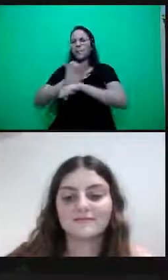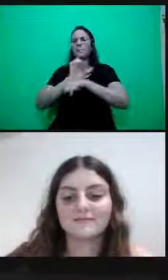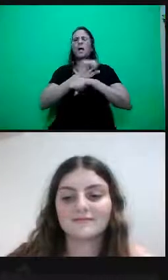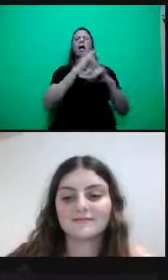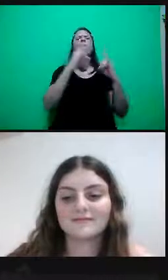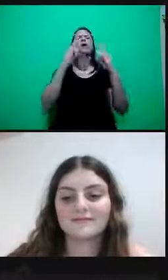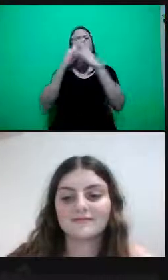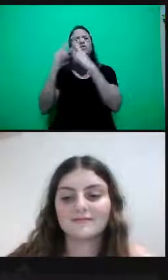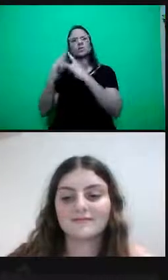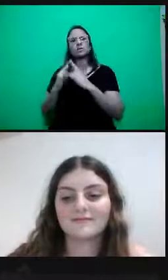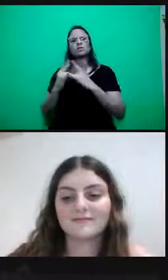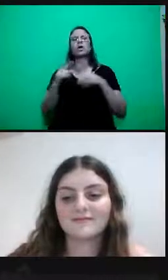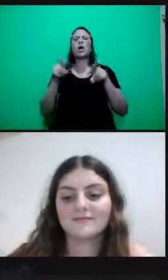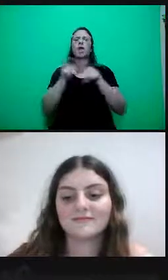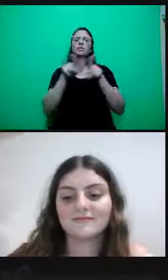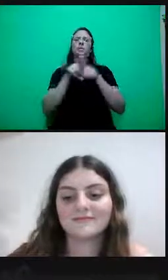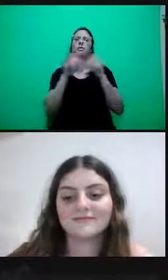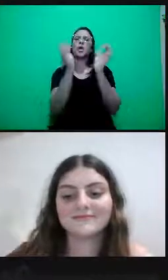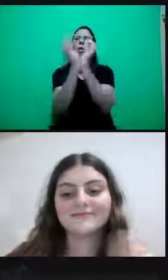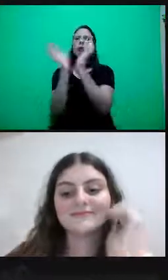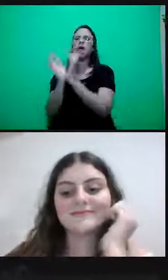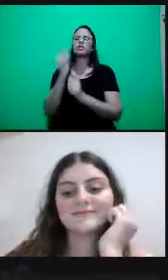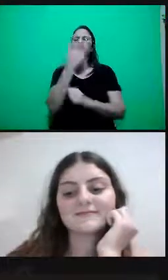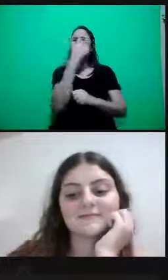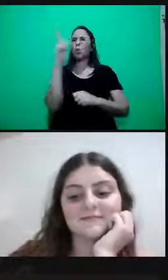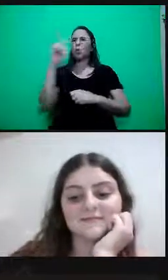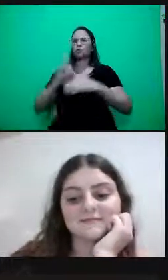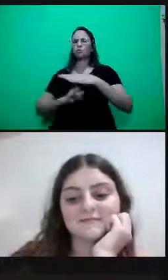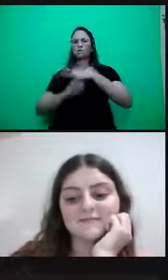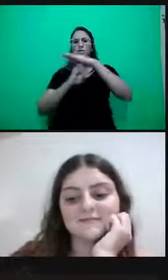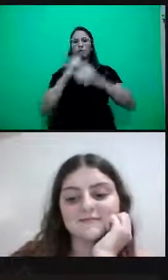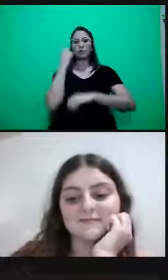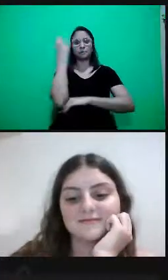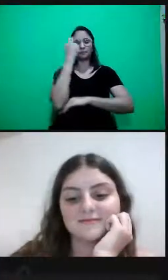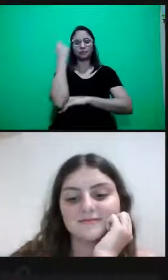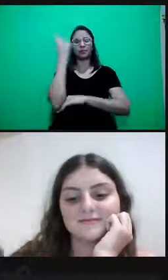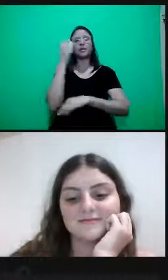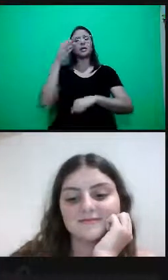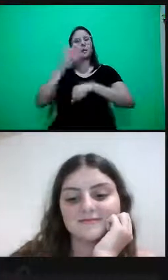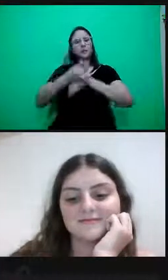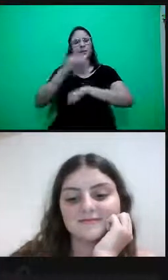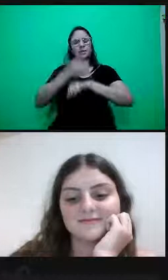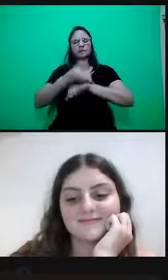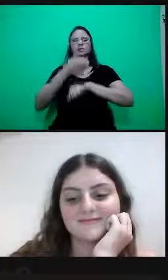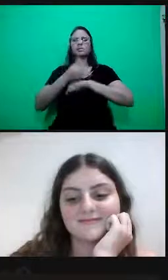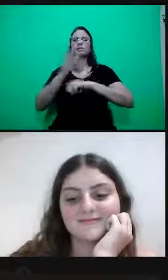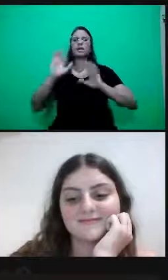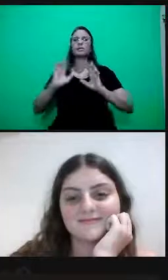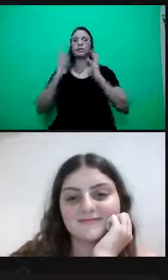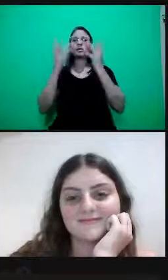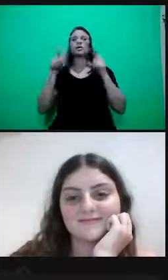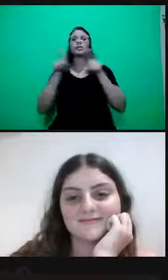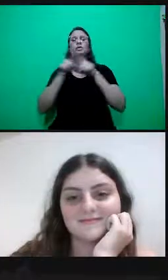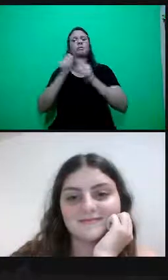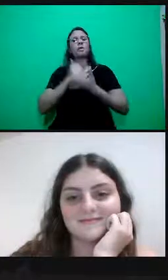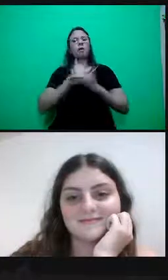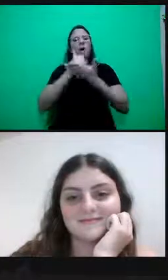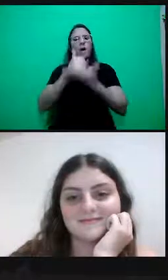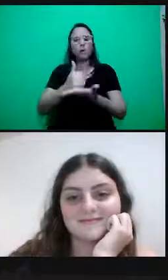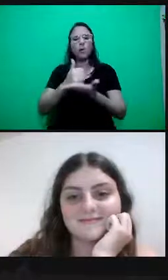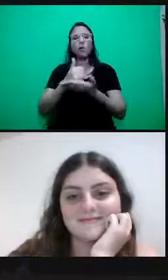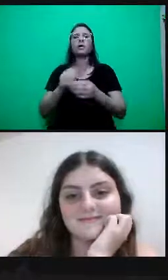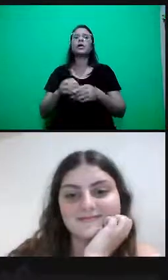tantos campos do IFRS que prestigiaram o evento e nos apoiaram na divulgação. E gratidão às